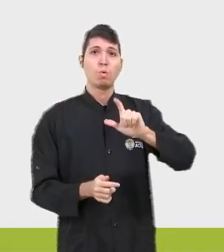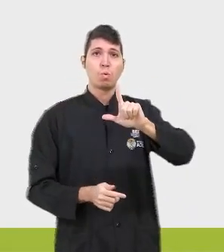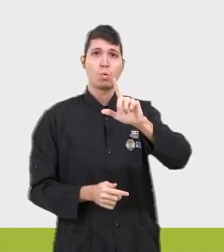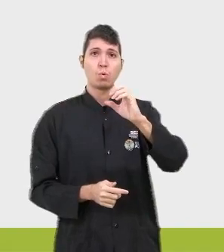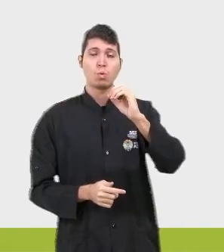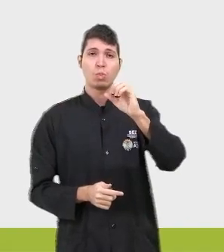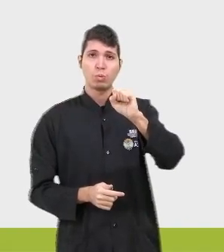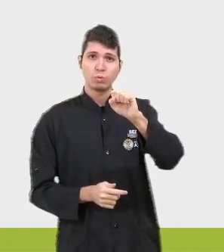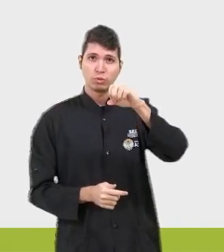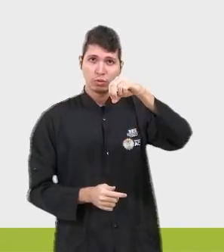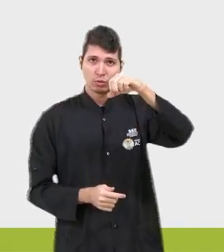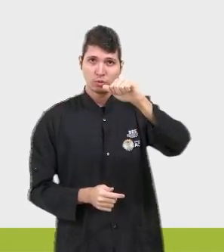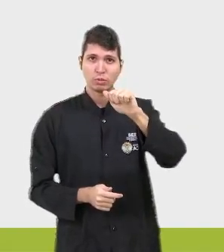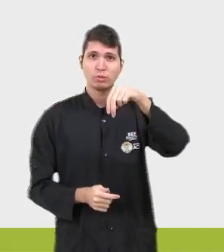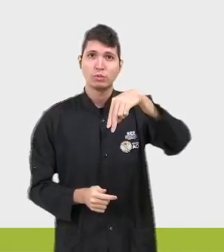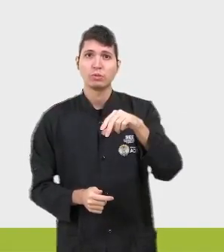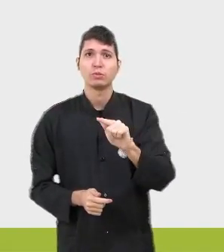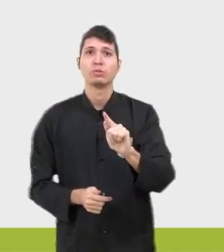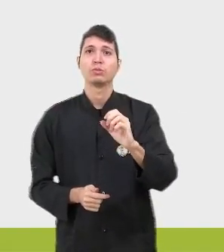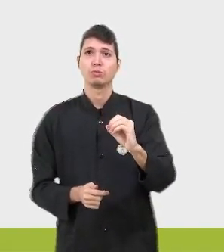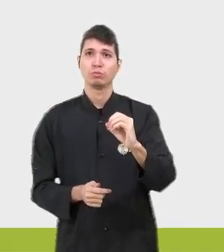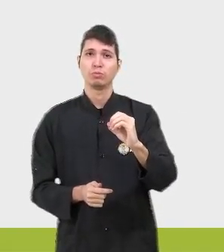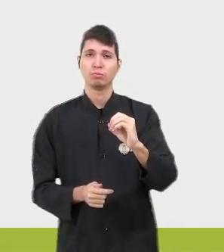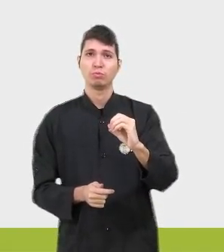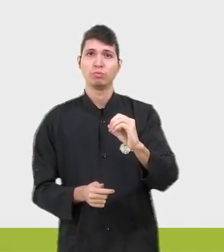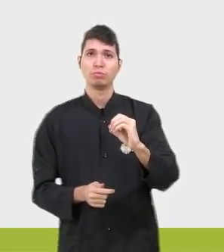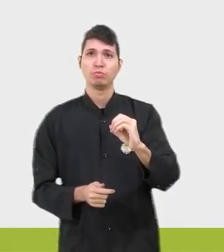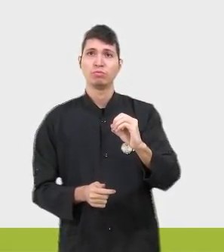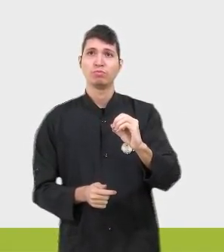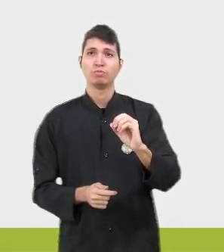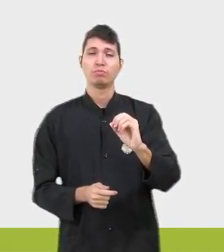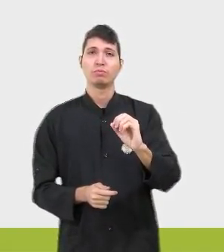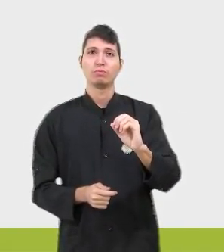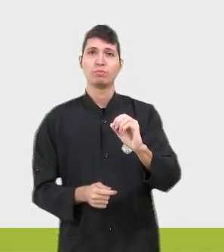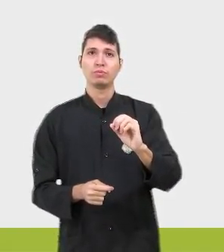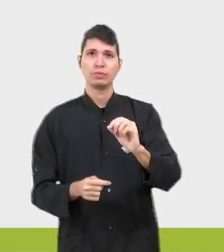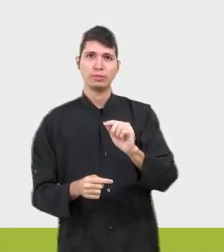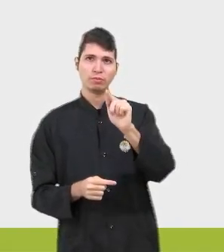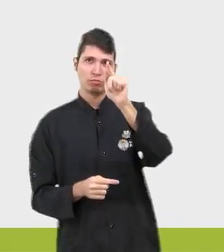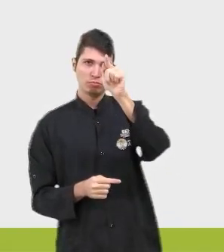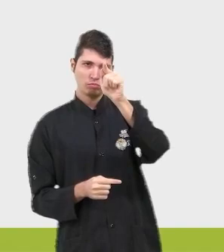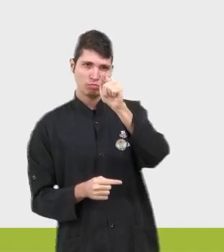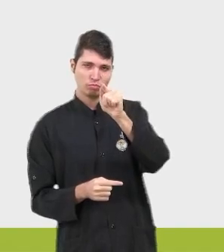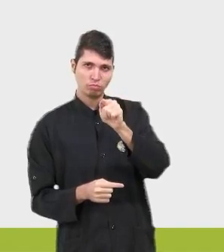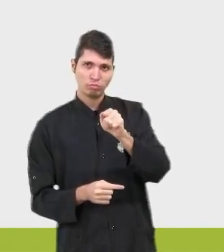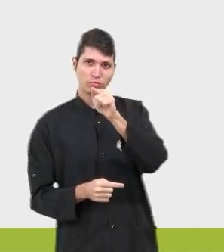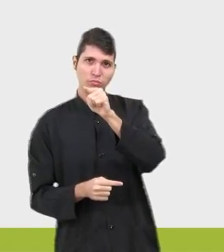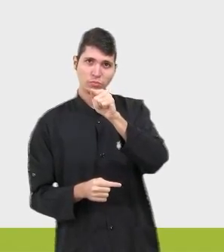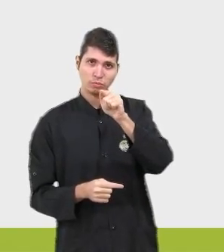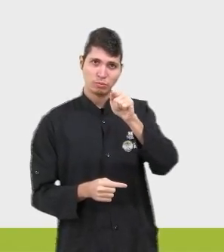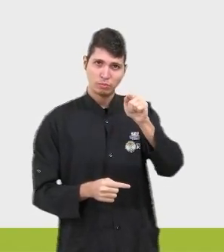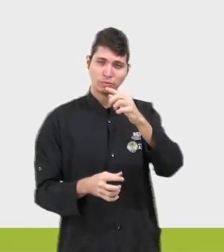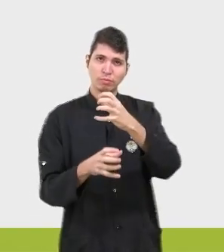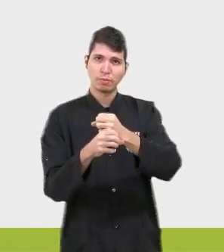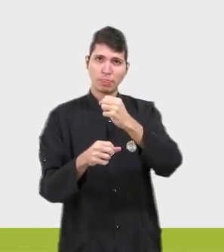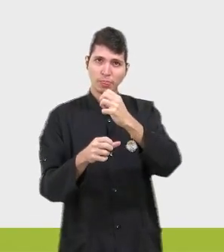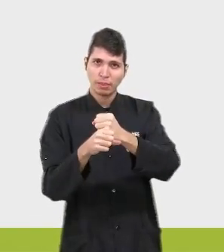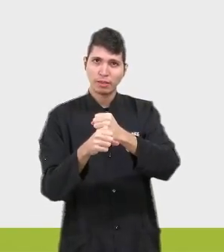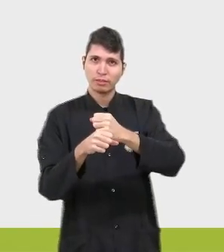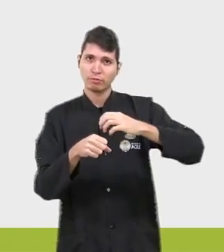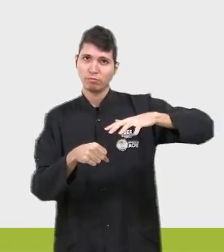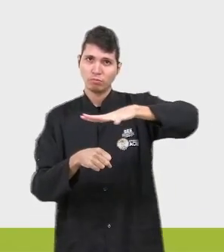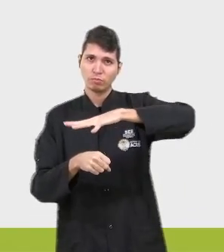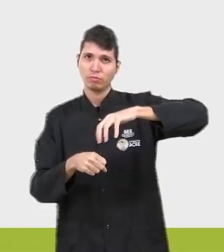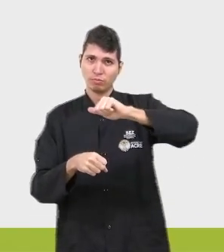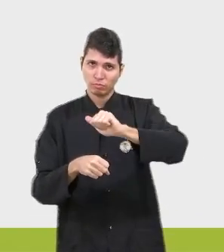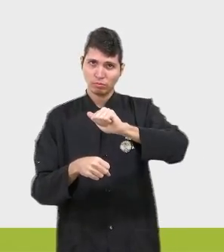de área, né? Que aí você tem a dimensão maior e a menor, tá bom? Envolvendo a ideia do losango. São figuras mais conhecidas na geometria plana.